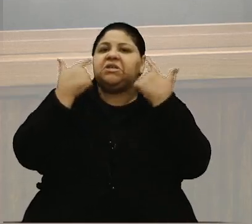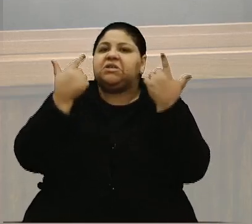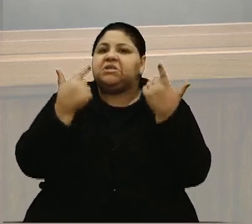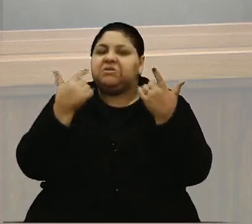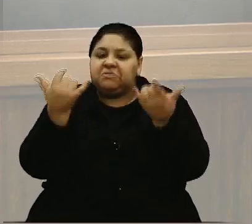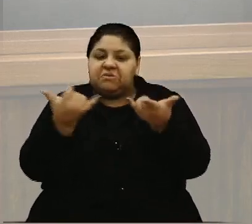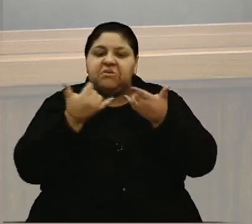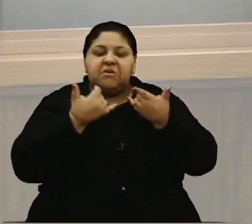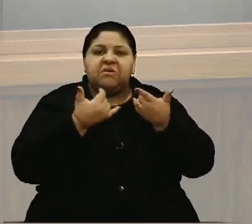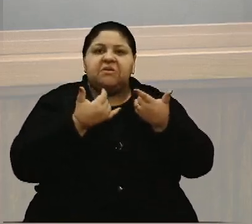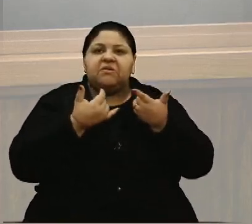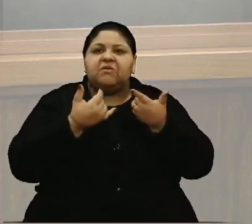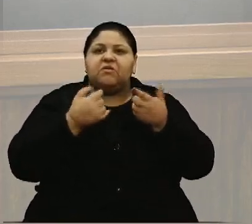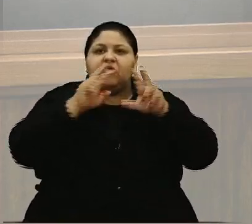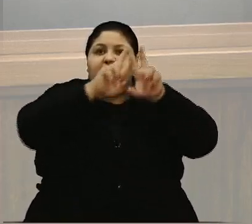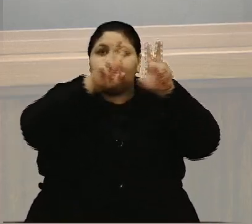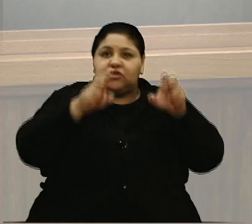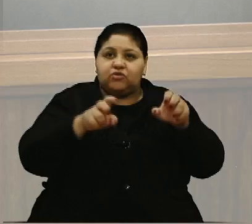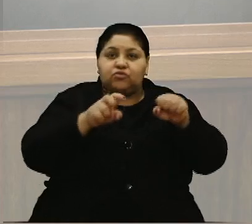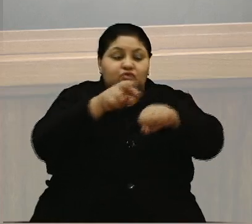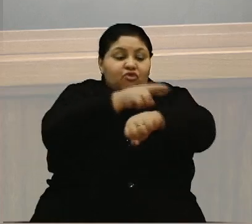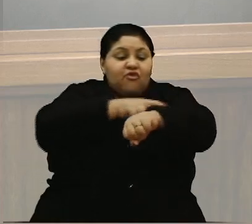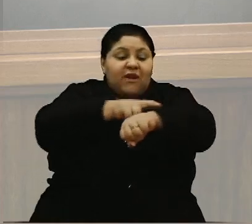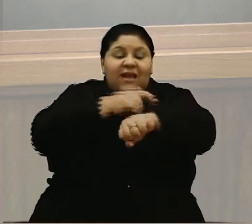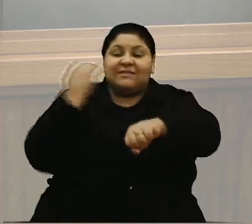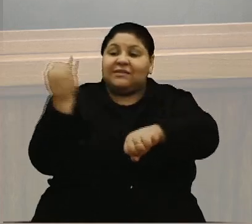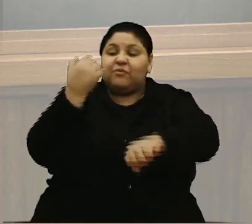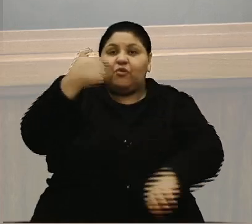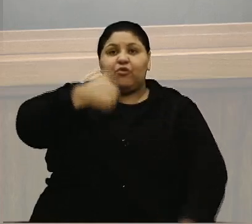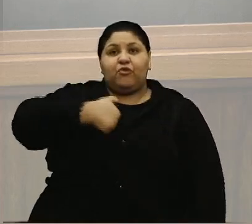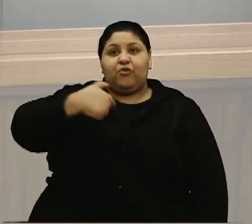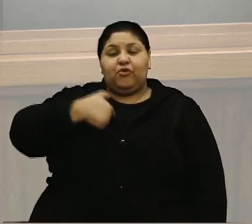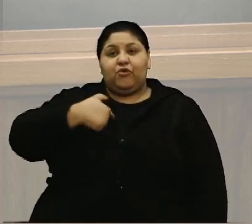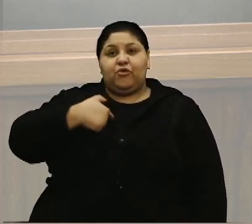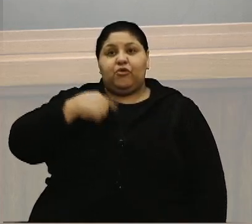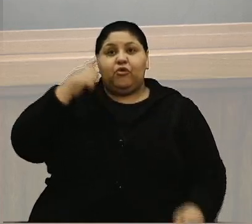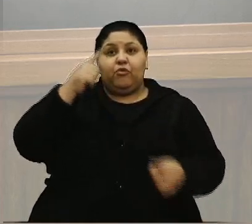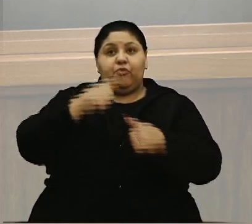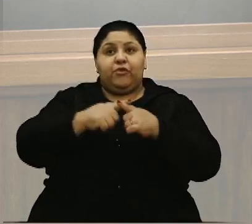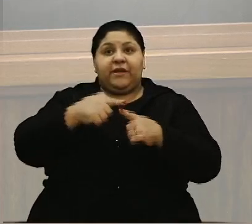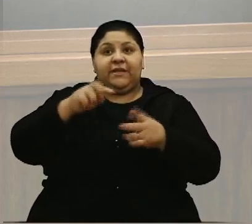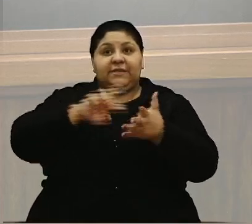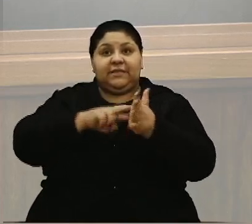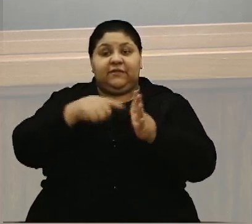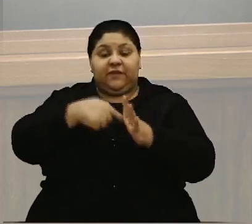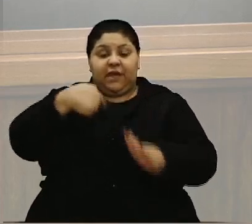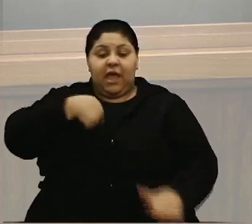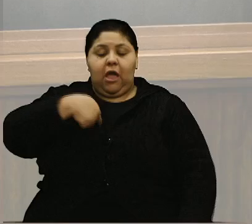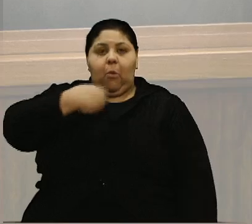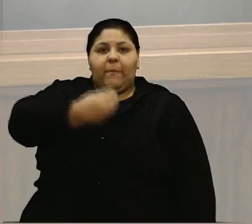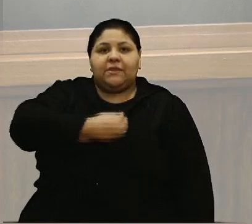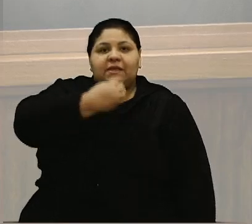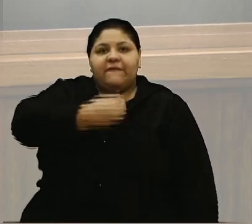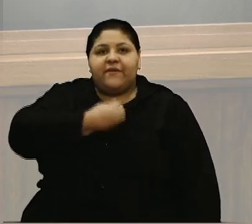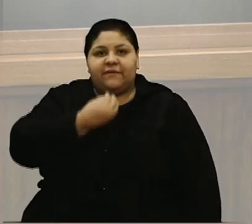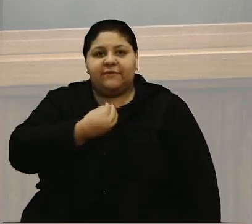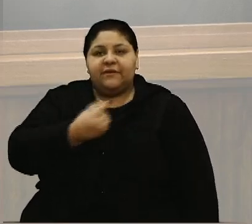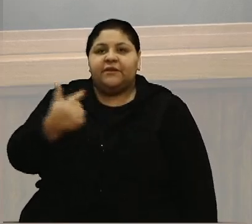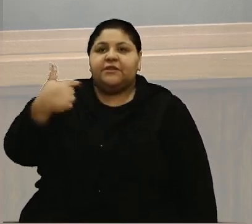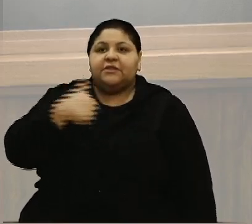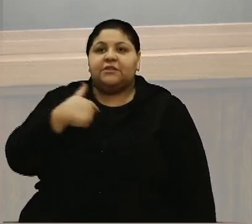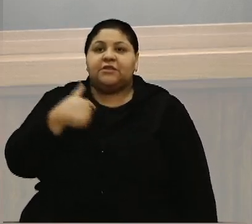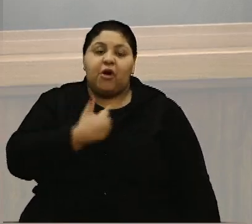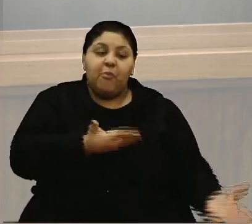assunto da questão de raça é importante para mim. Porque diz respeito a me manter viva. Diz respeito a manter a minha